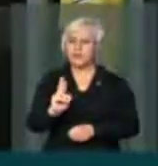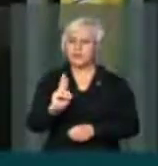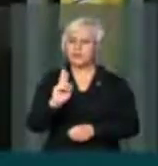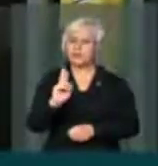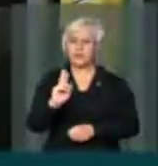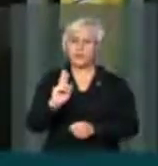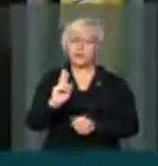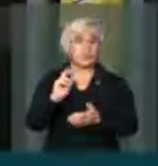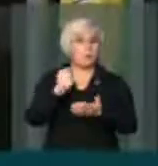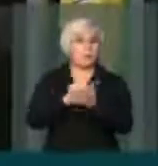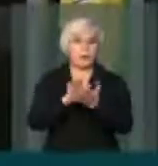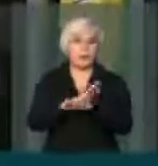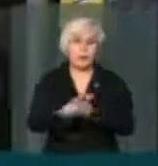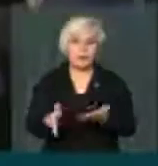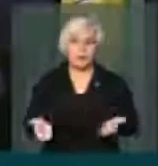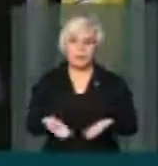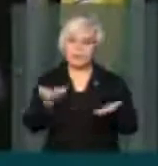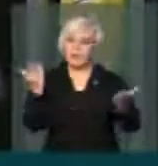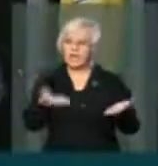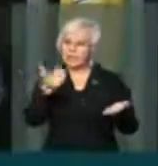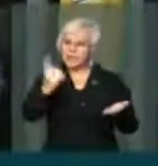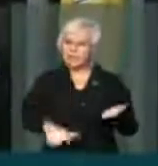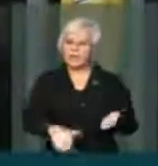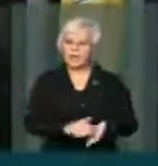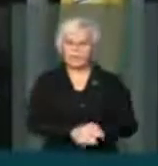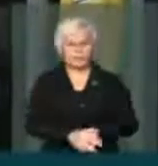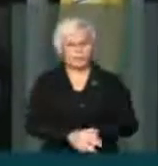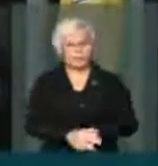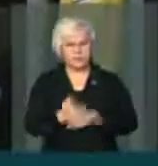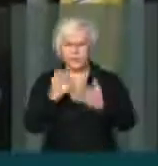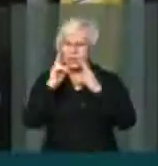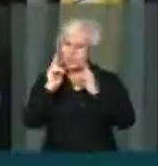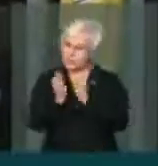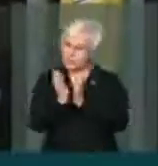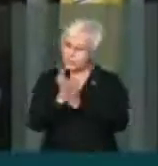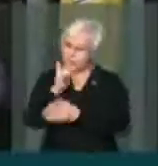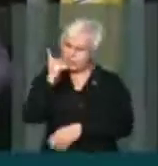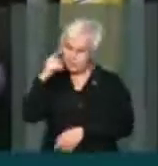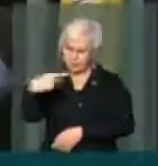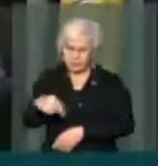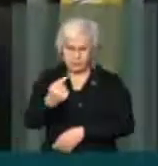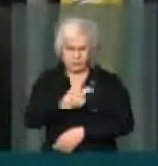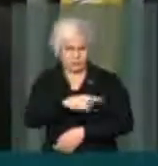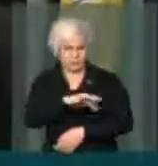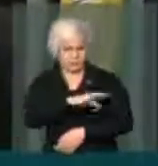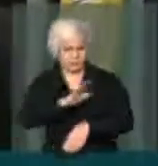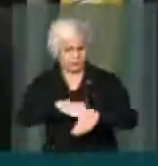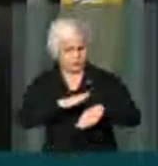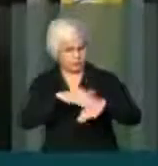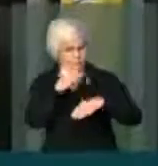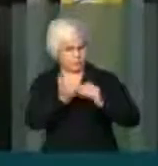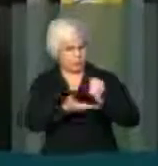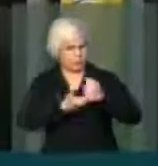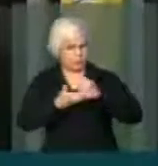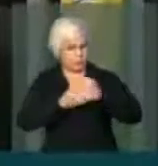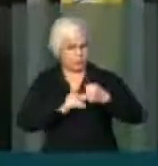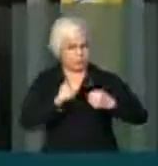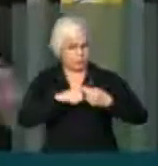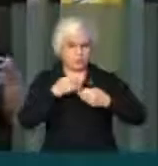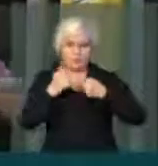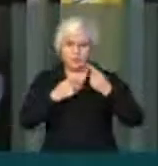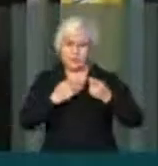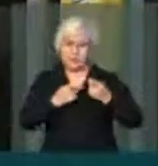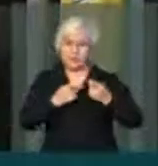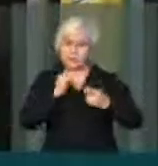governo não vai conseguir pagar nada. Agora, o que me impressiona é vir os deputados aqui do PT, ou da sua base aliada, dizer que se não aprovar isso,